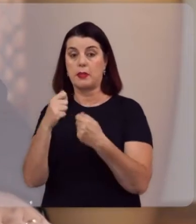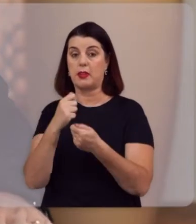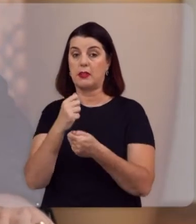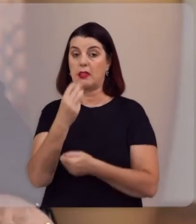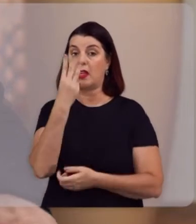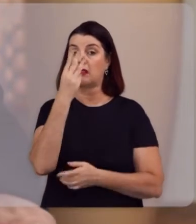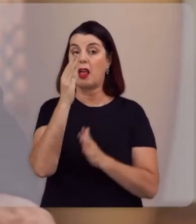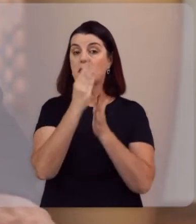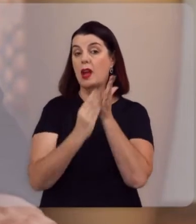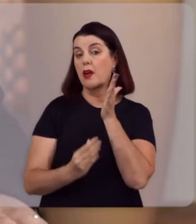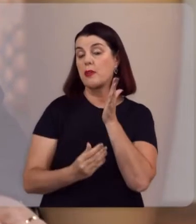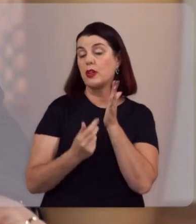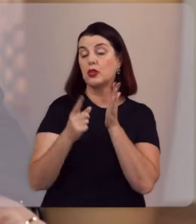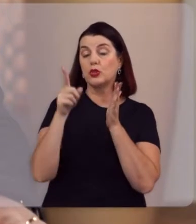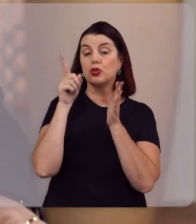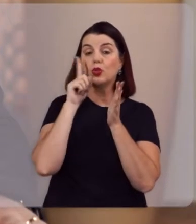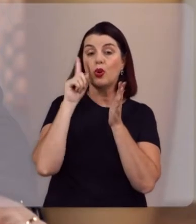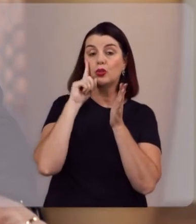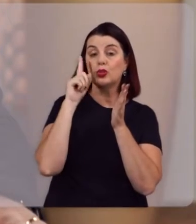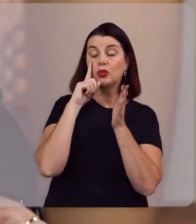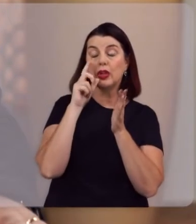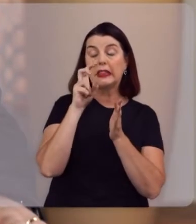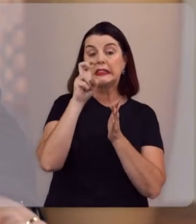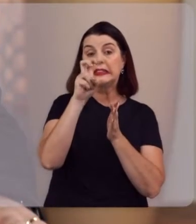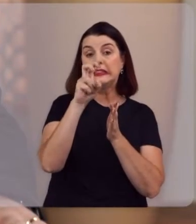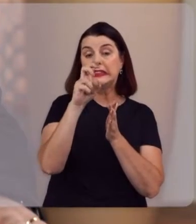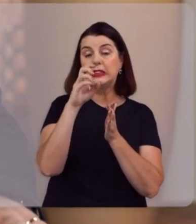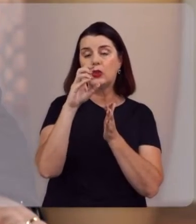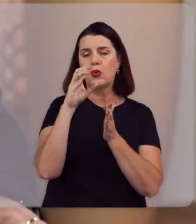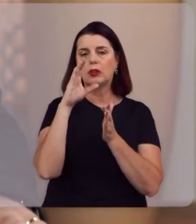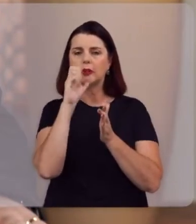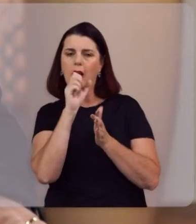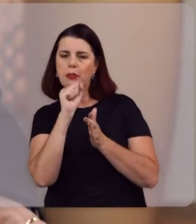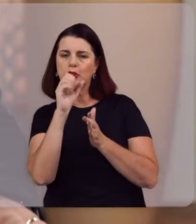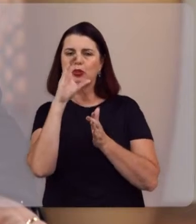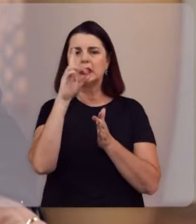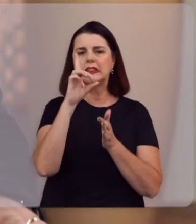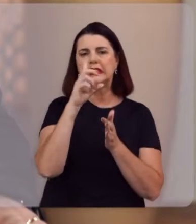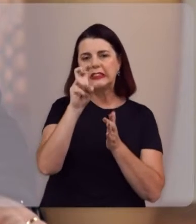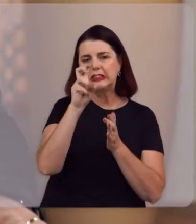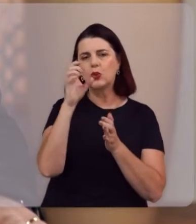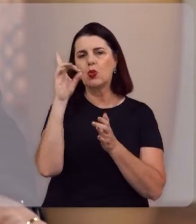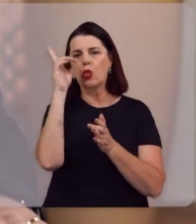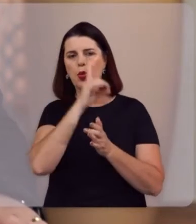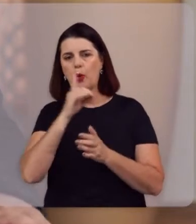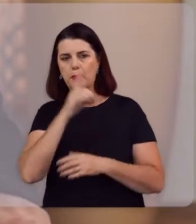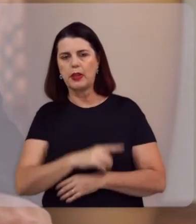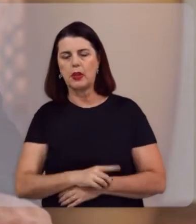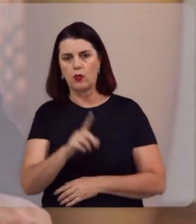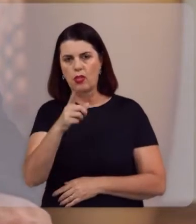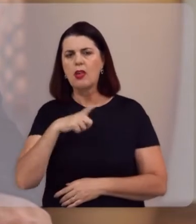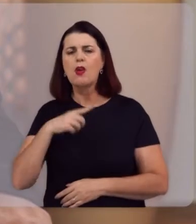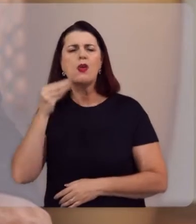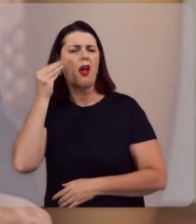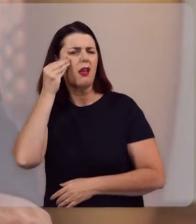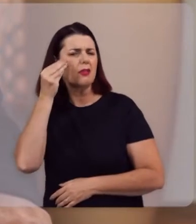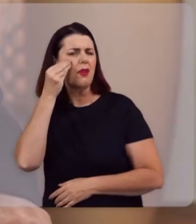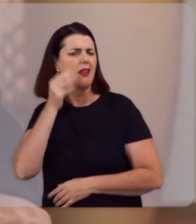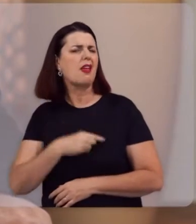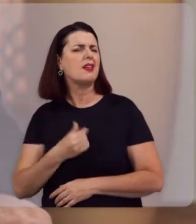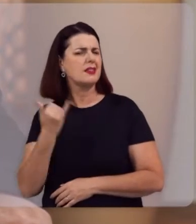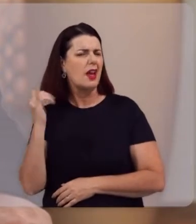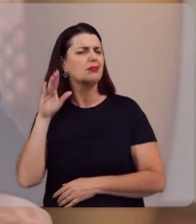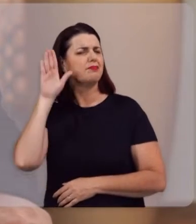os dias e cinco capítulos aos sábados e aos domingos. Se você deseja ter essa experiência, é uma